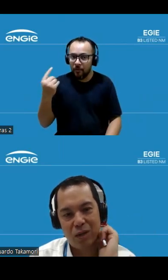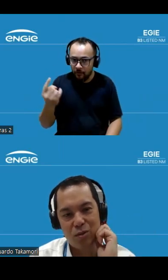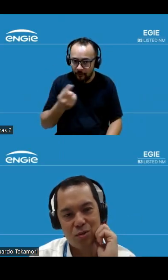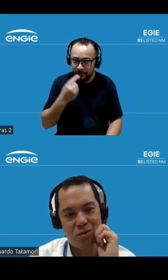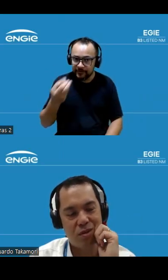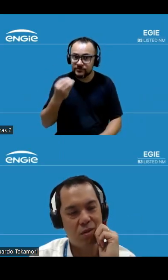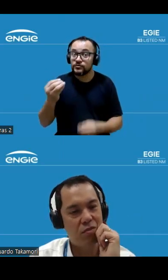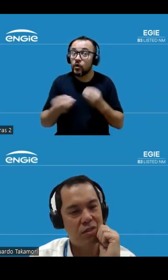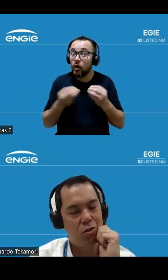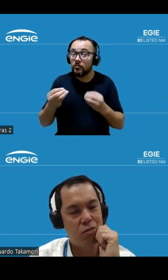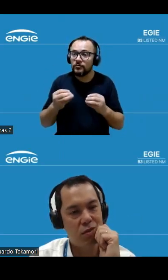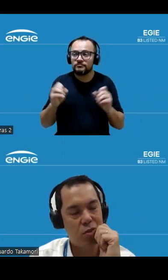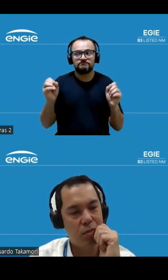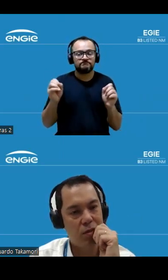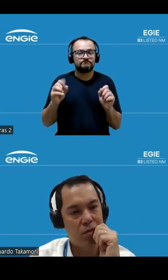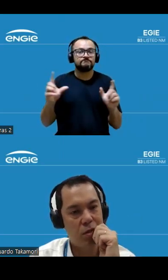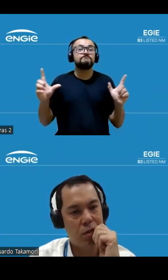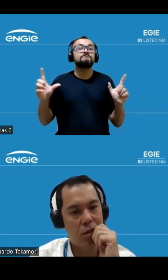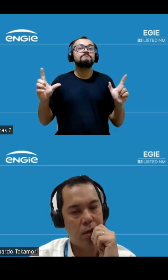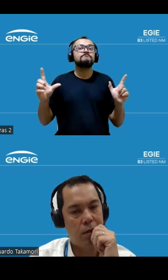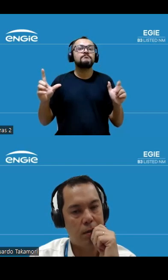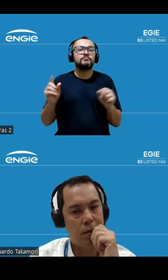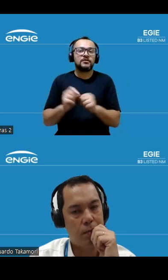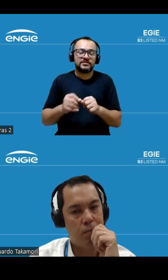mais cauteloso na hora de fazer novos investimentos